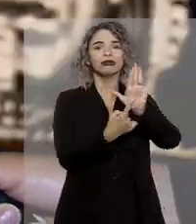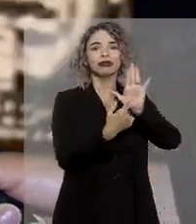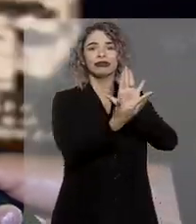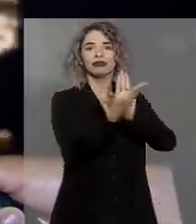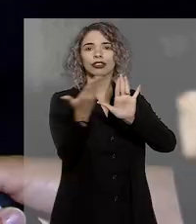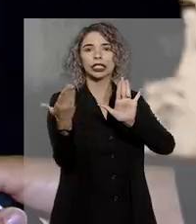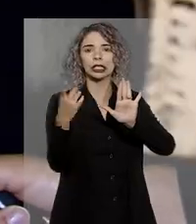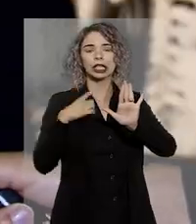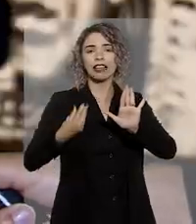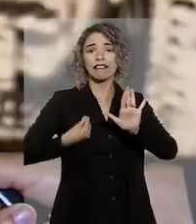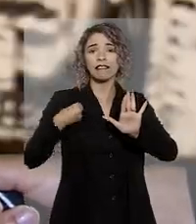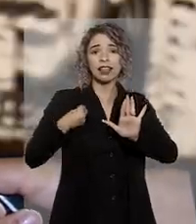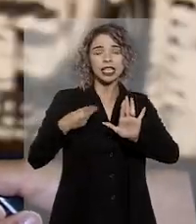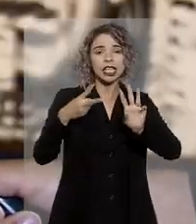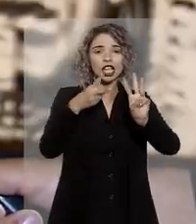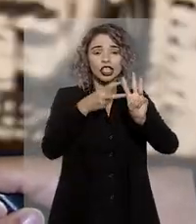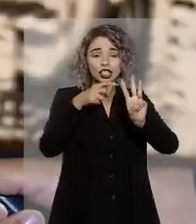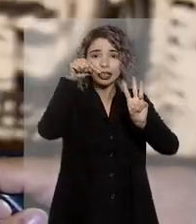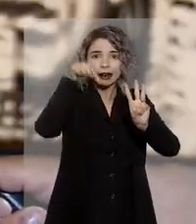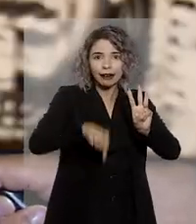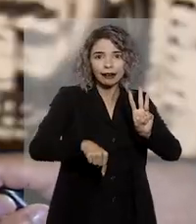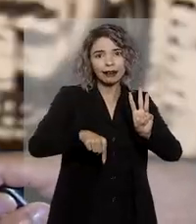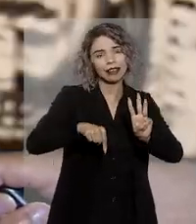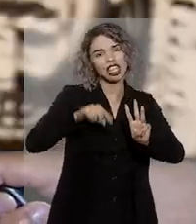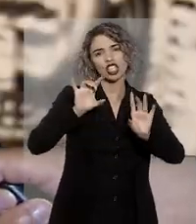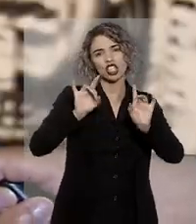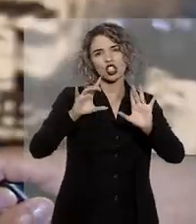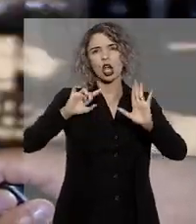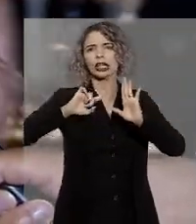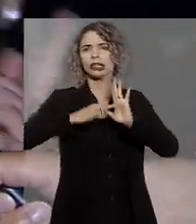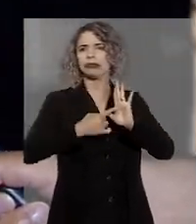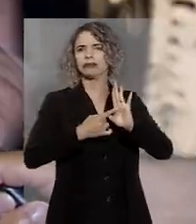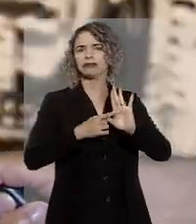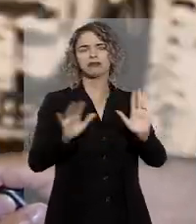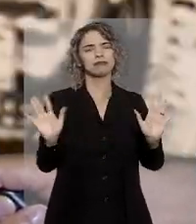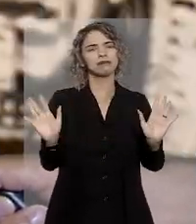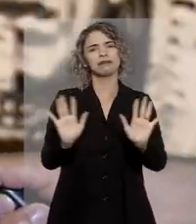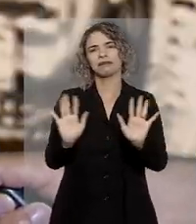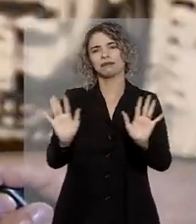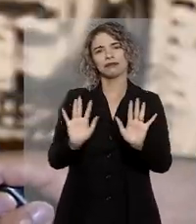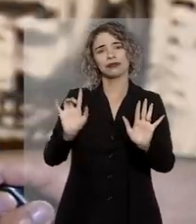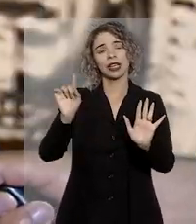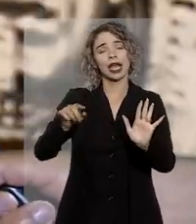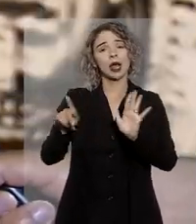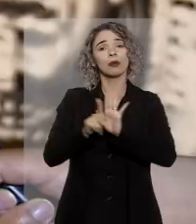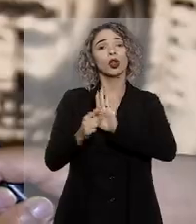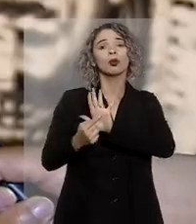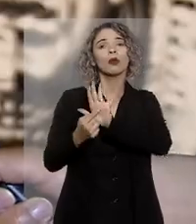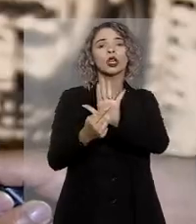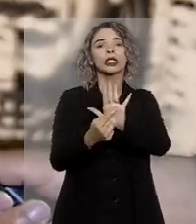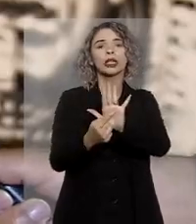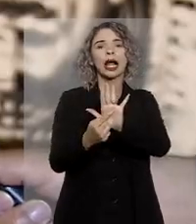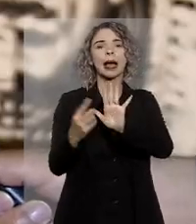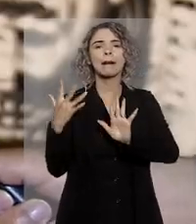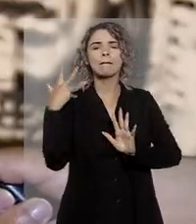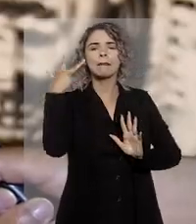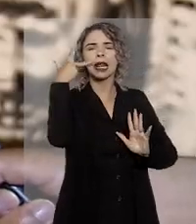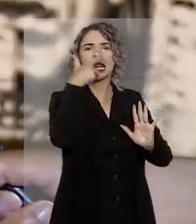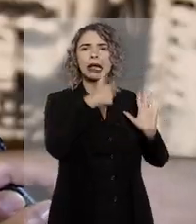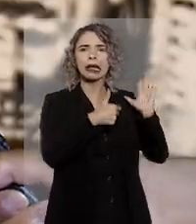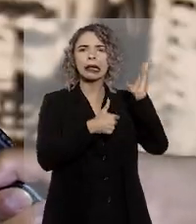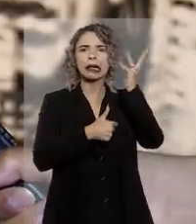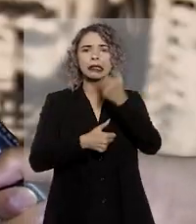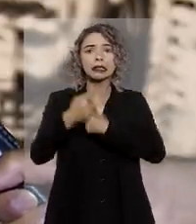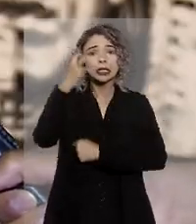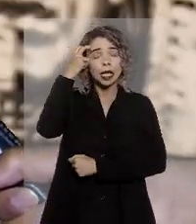dessa exposição, da presença indígena aqui é para mais do que denunciar, mas é para trazer a nossa